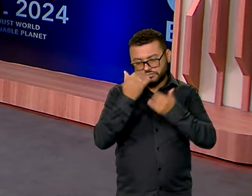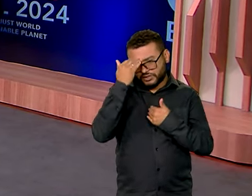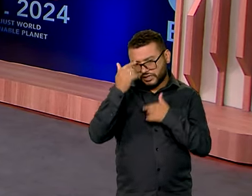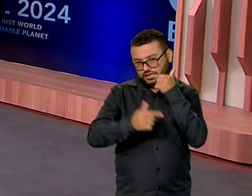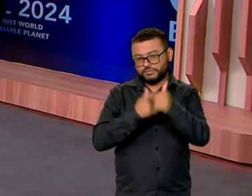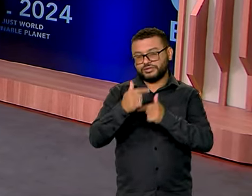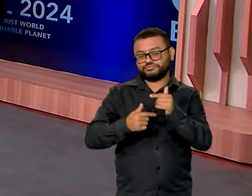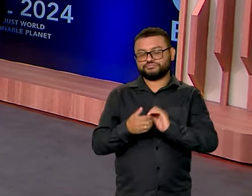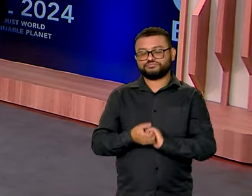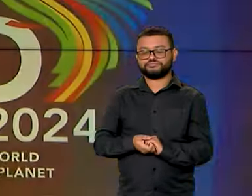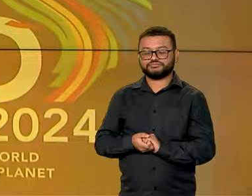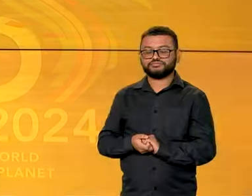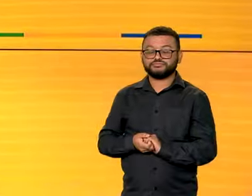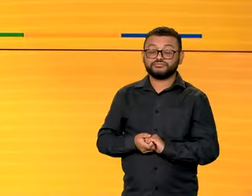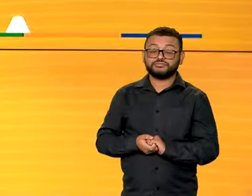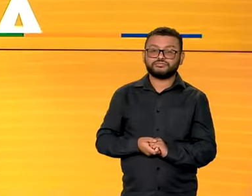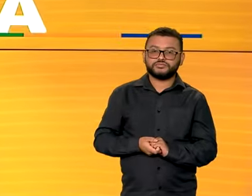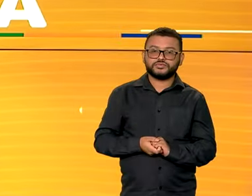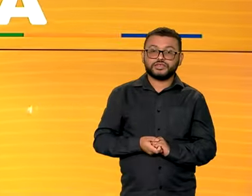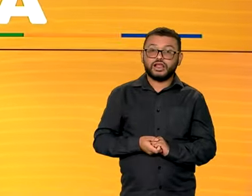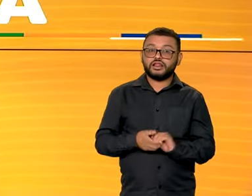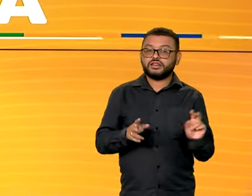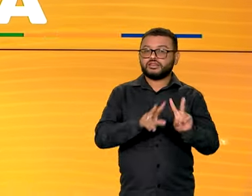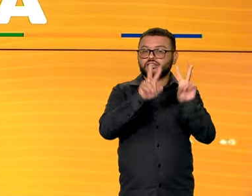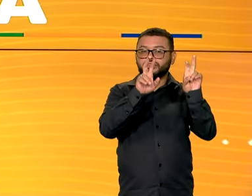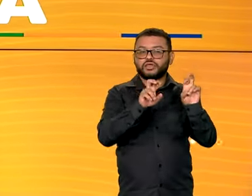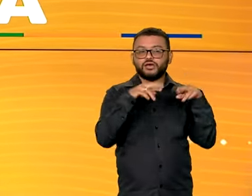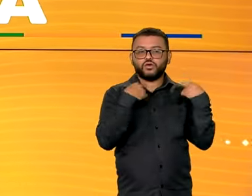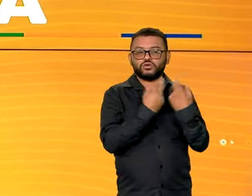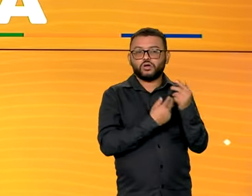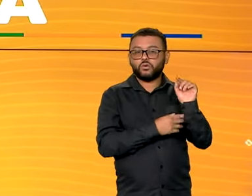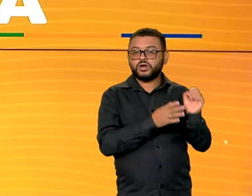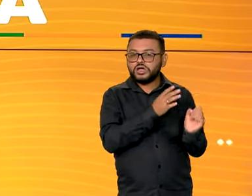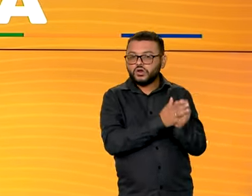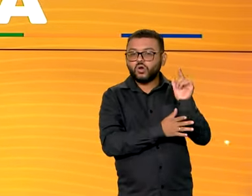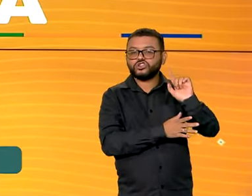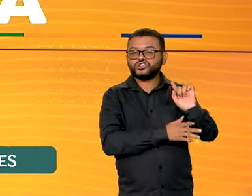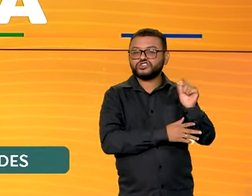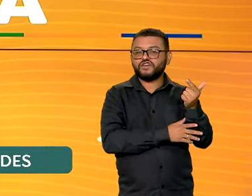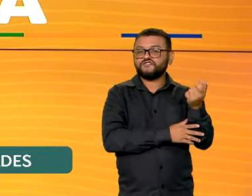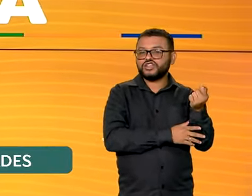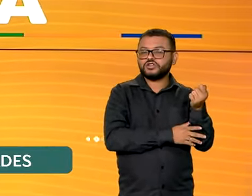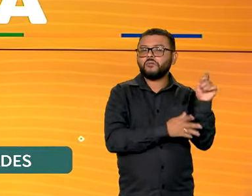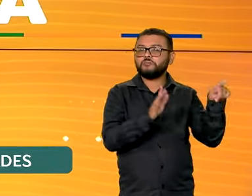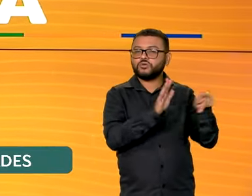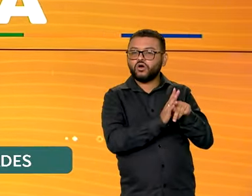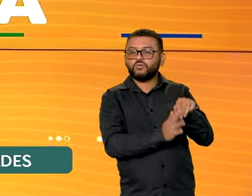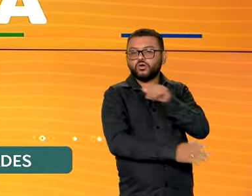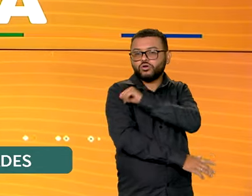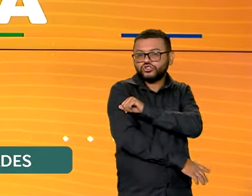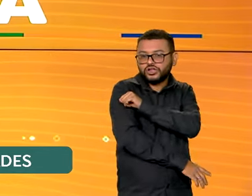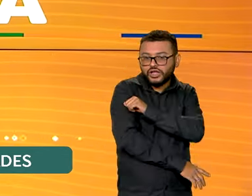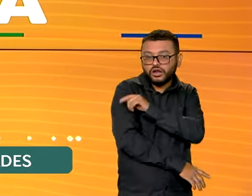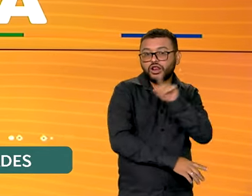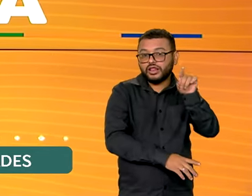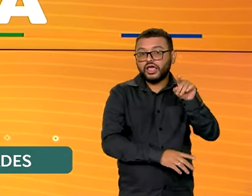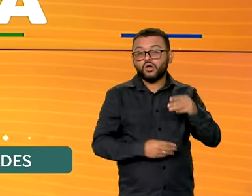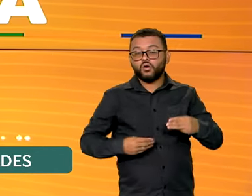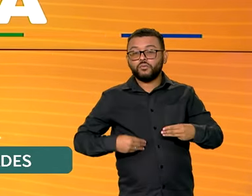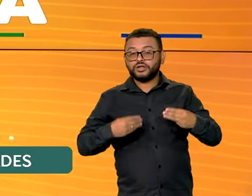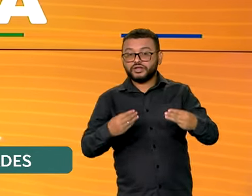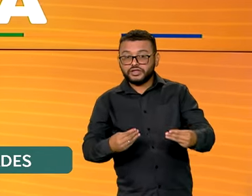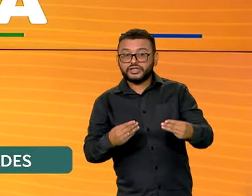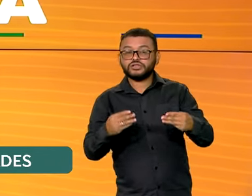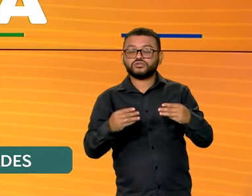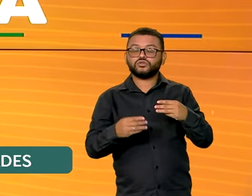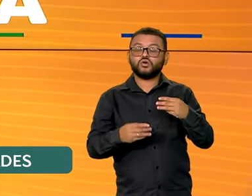você aí no Rio de Janeiro. E ainda sobre as reuniões do G20 que acontecem lá no Rio de Janeiro, os ministros da Fazenda e